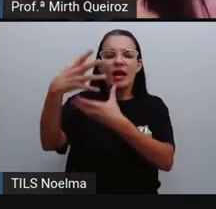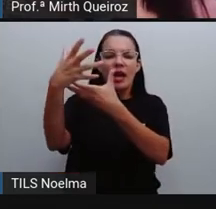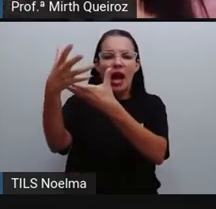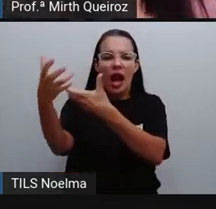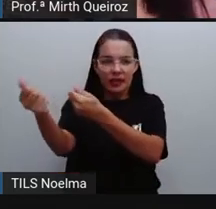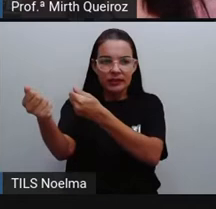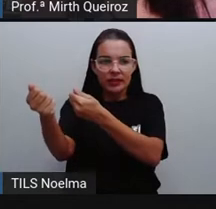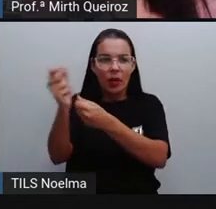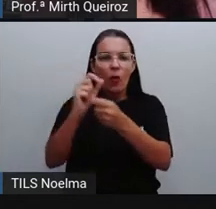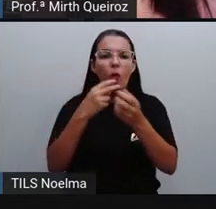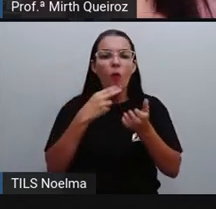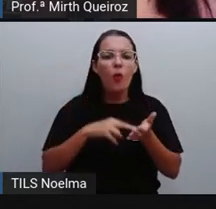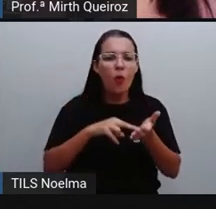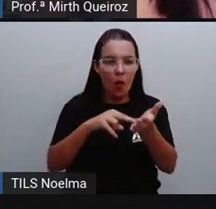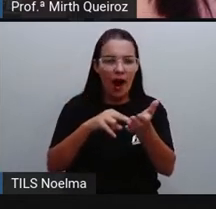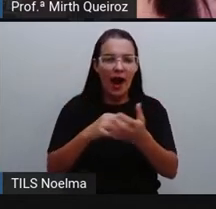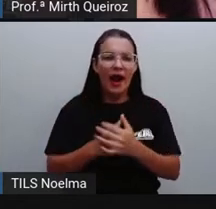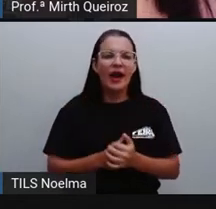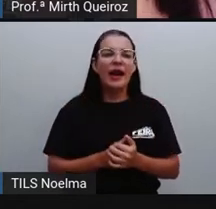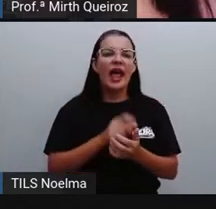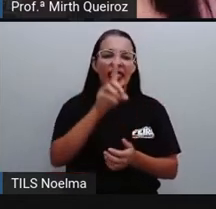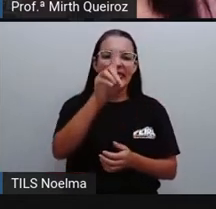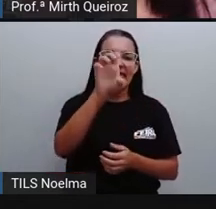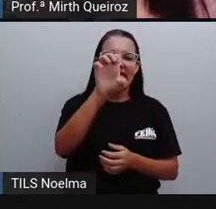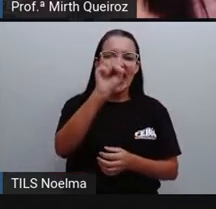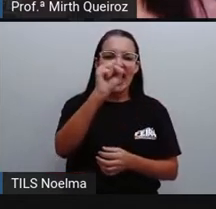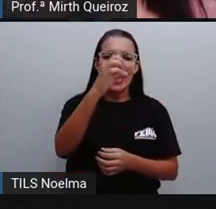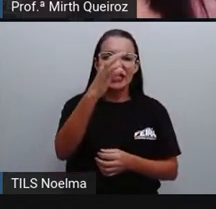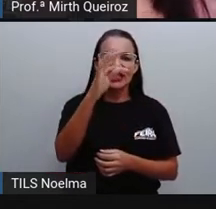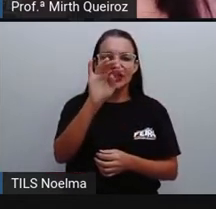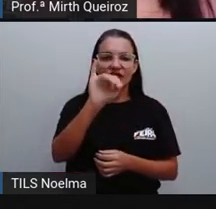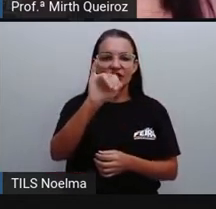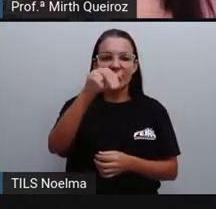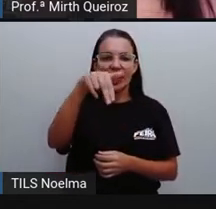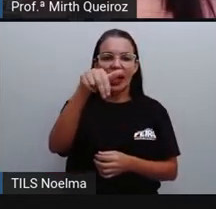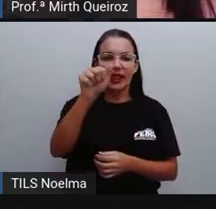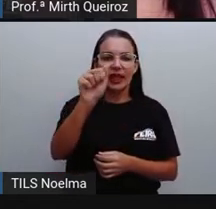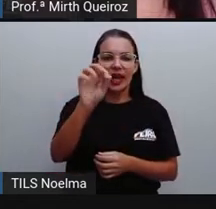vai ser remetida, né? Onde a gente utiliza um vocativo.